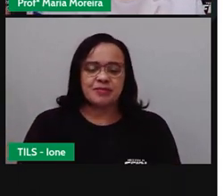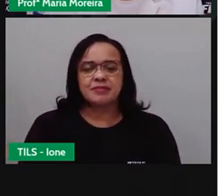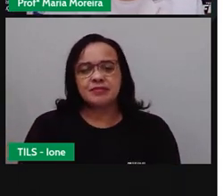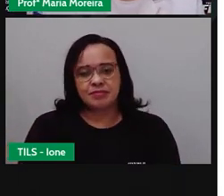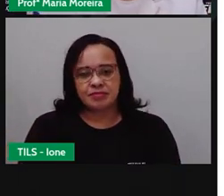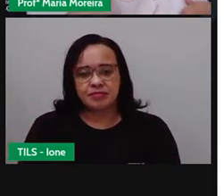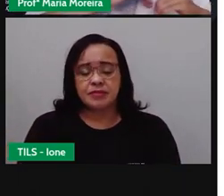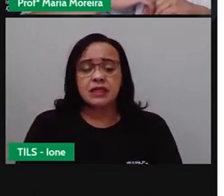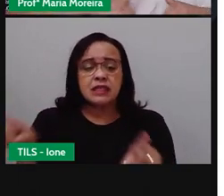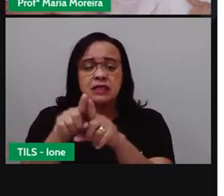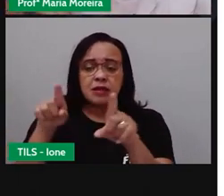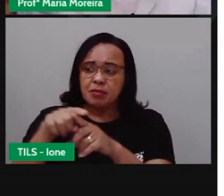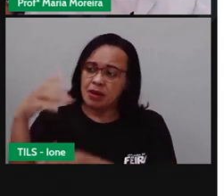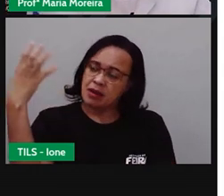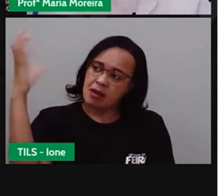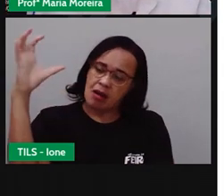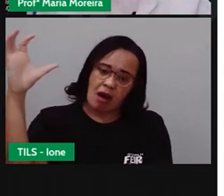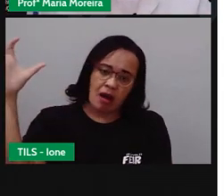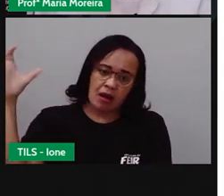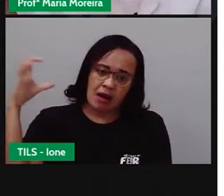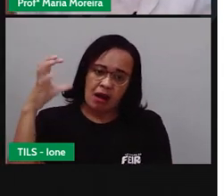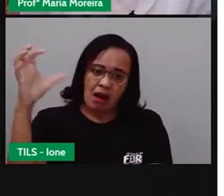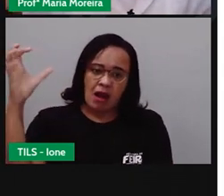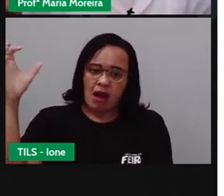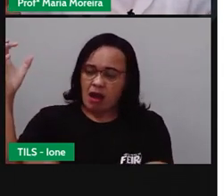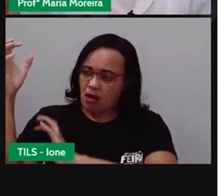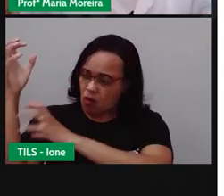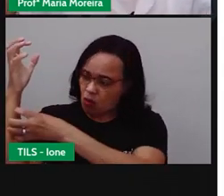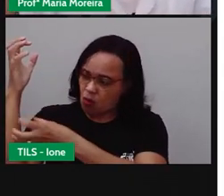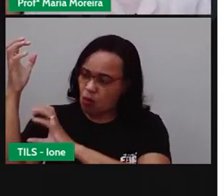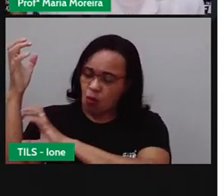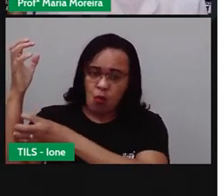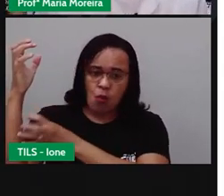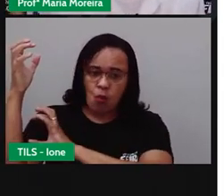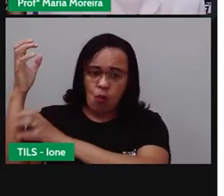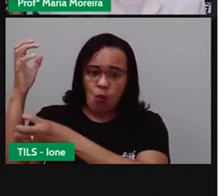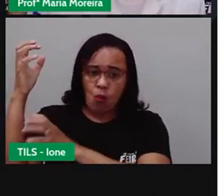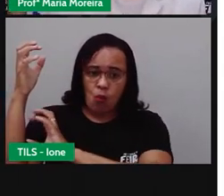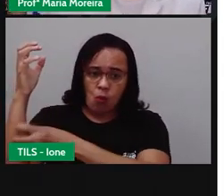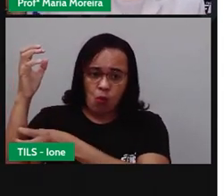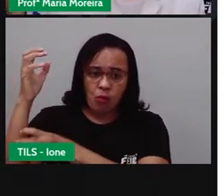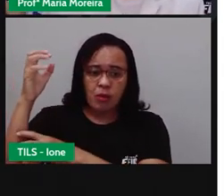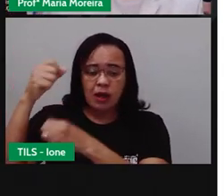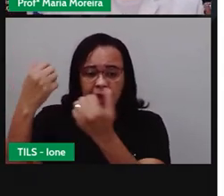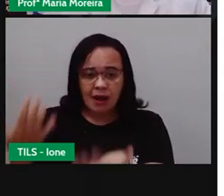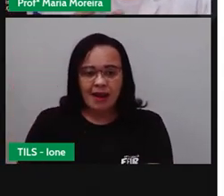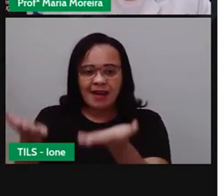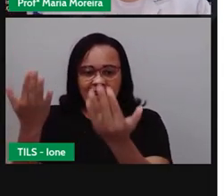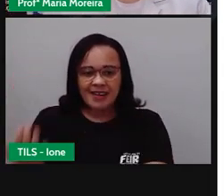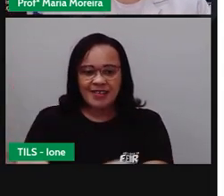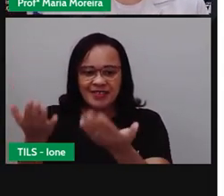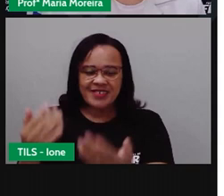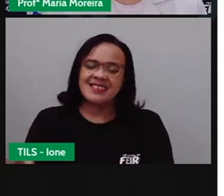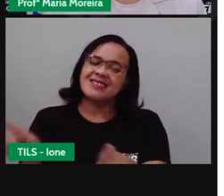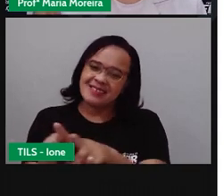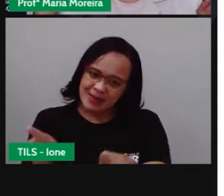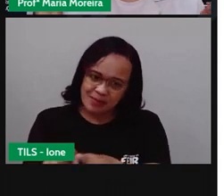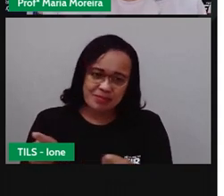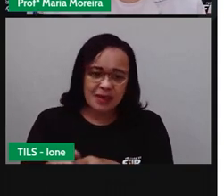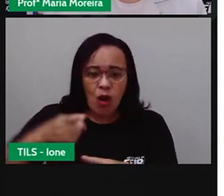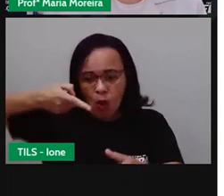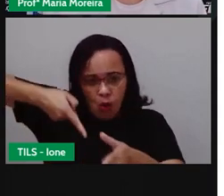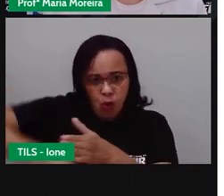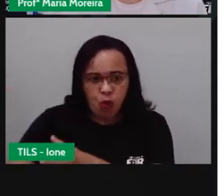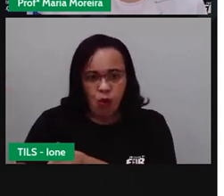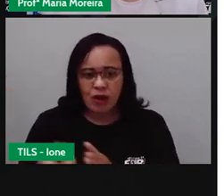O tronco de árvores que eles escavavam para ficar oco também e o que? Não afundar. Então, através desses mecanismos aí que